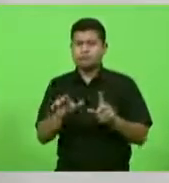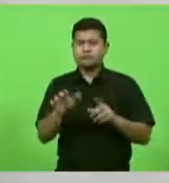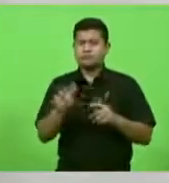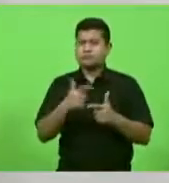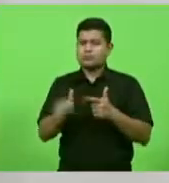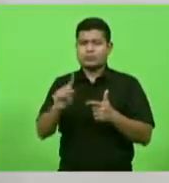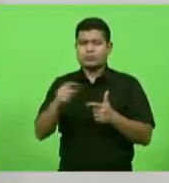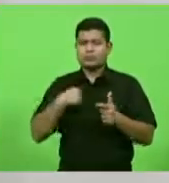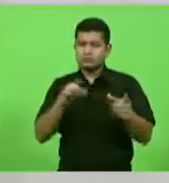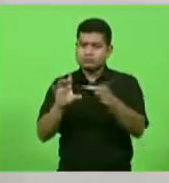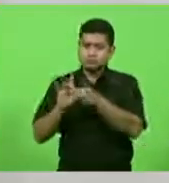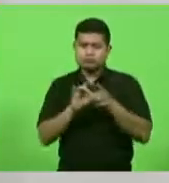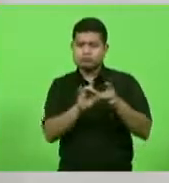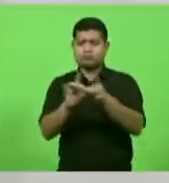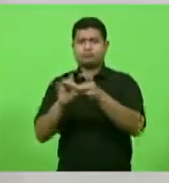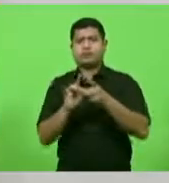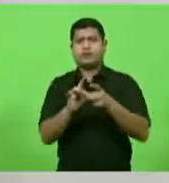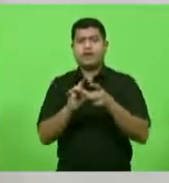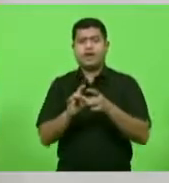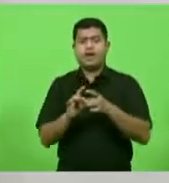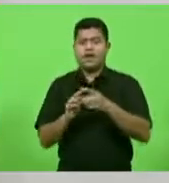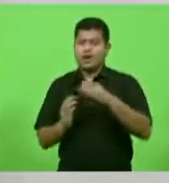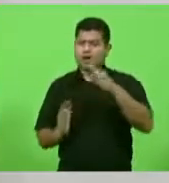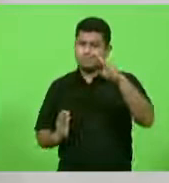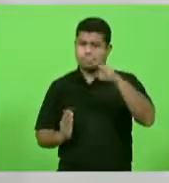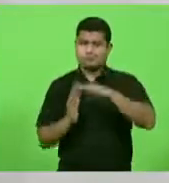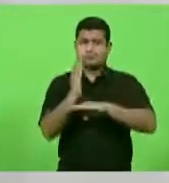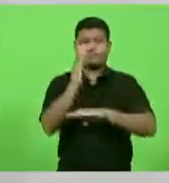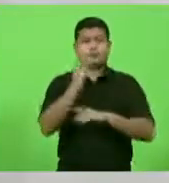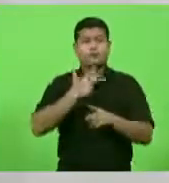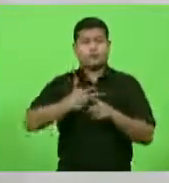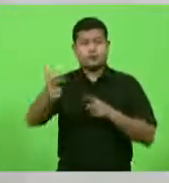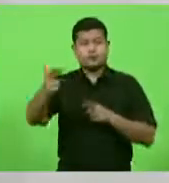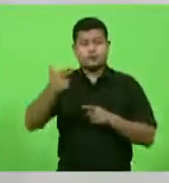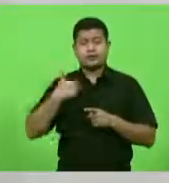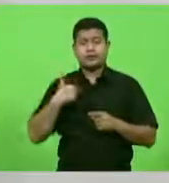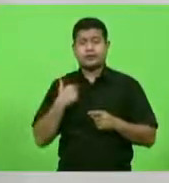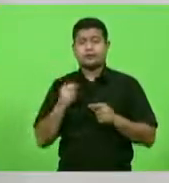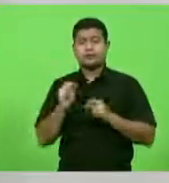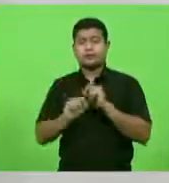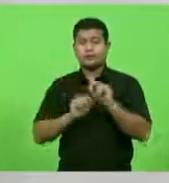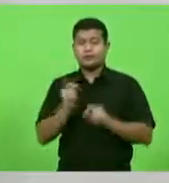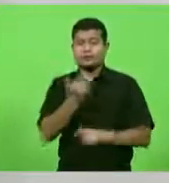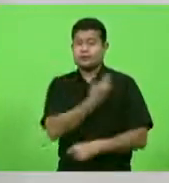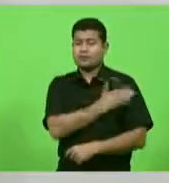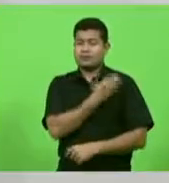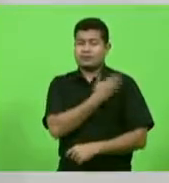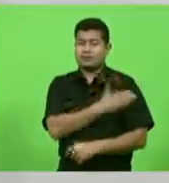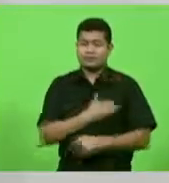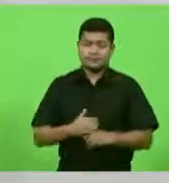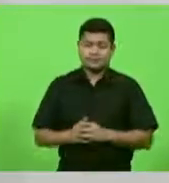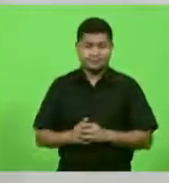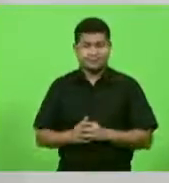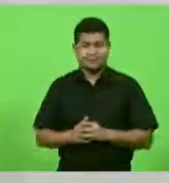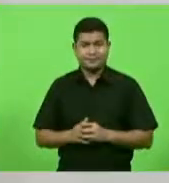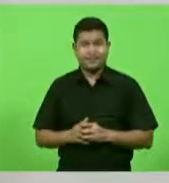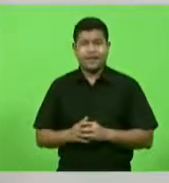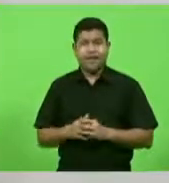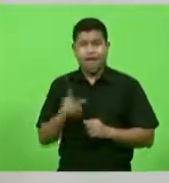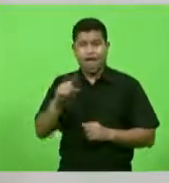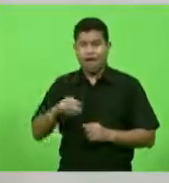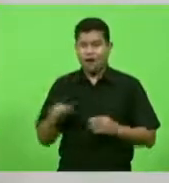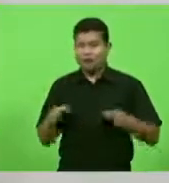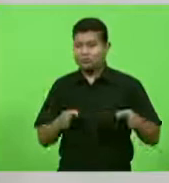a superfície conflitual. Este é um caminho que